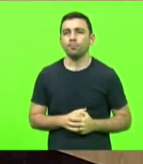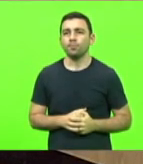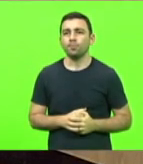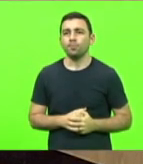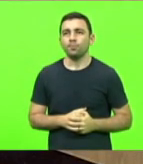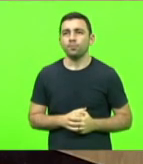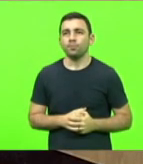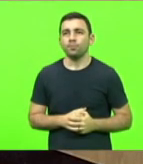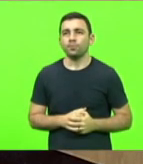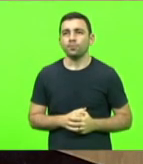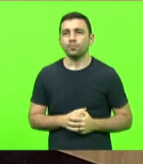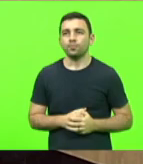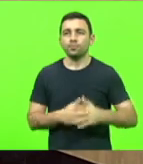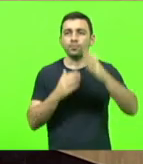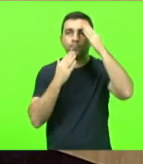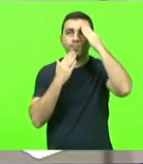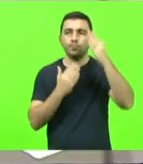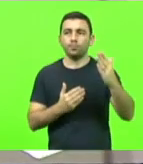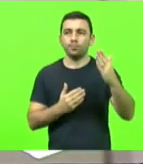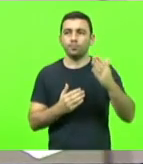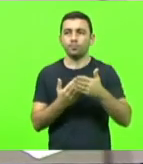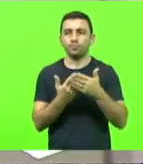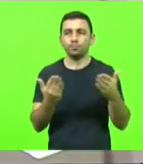Obrigado, deputados.